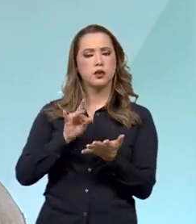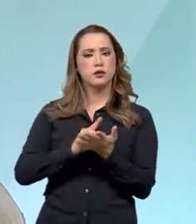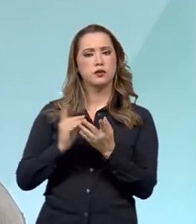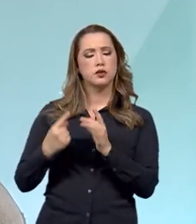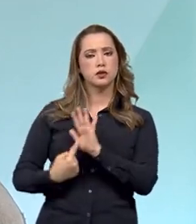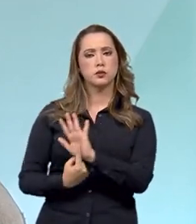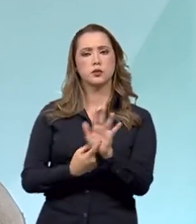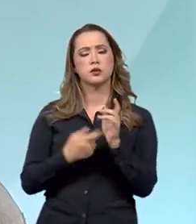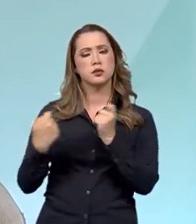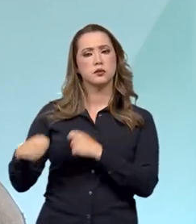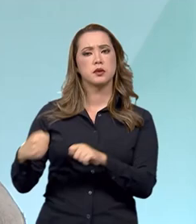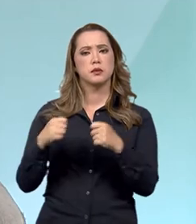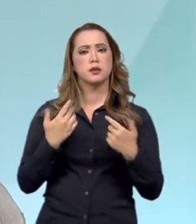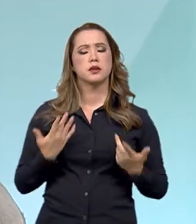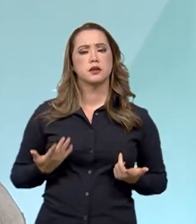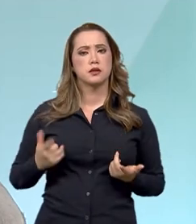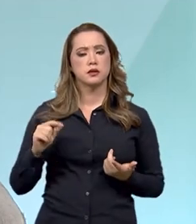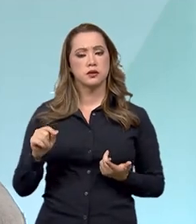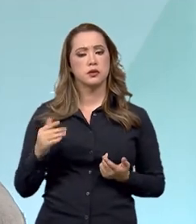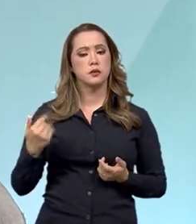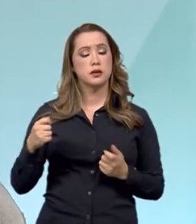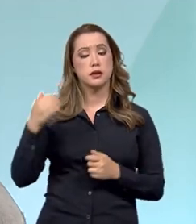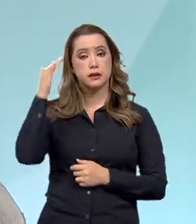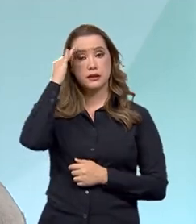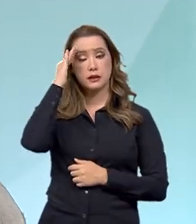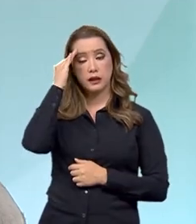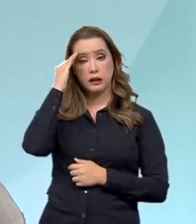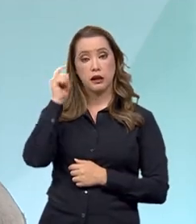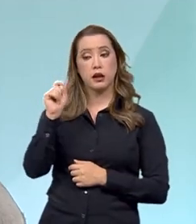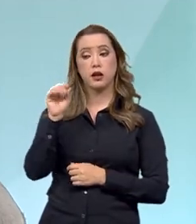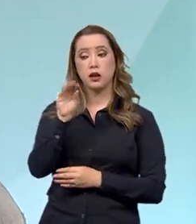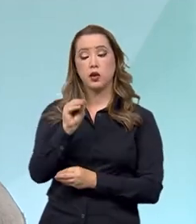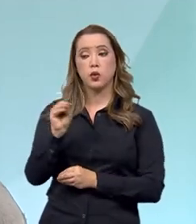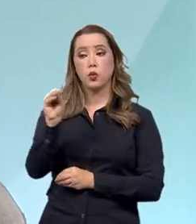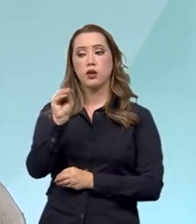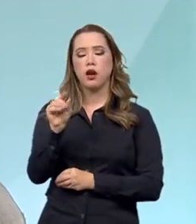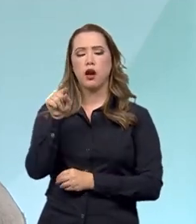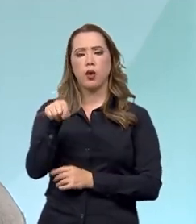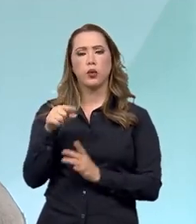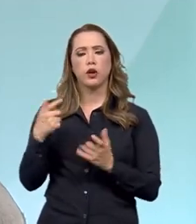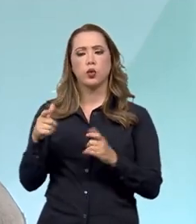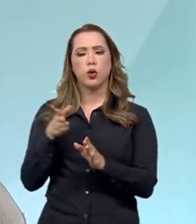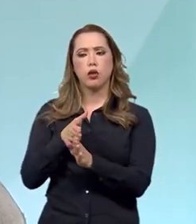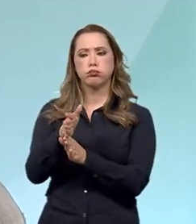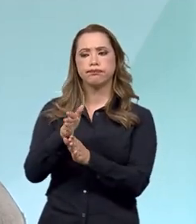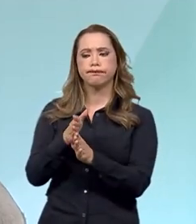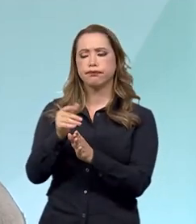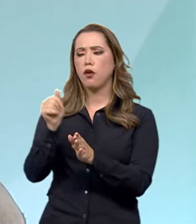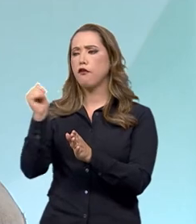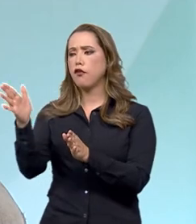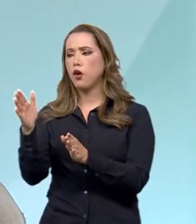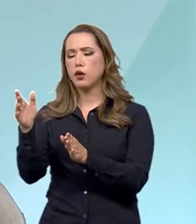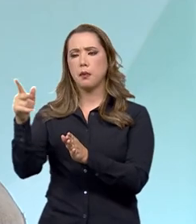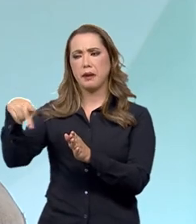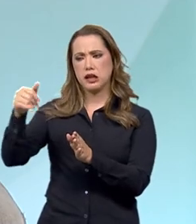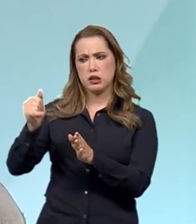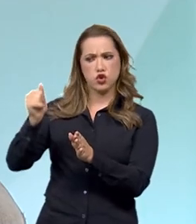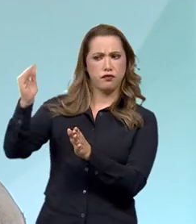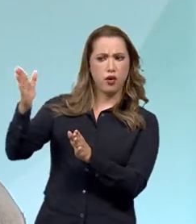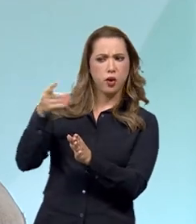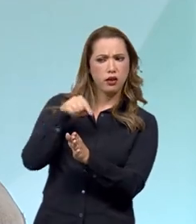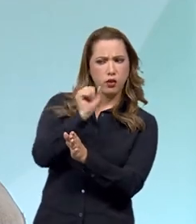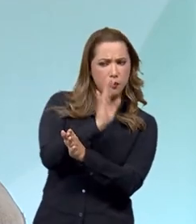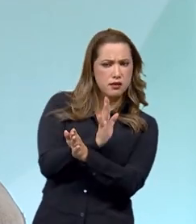necessidade de você entender que você tem que cuidar das fronteiras para que não ingressem produtos que